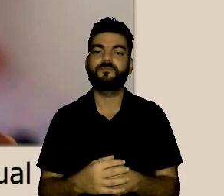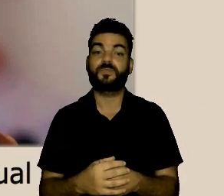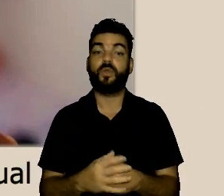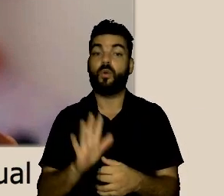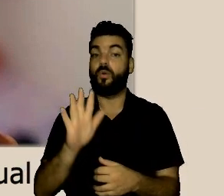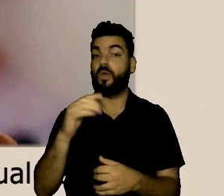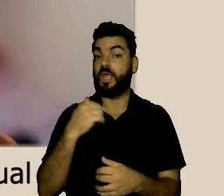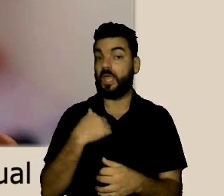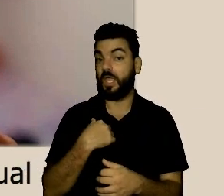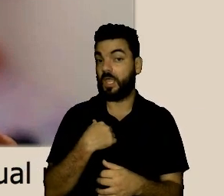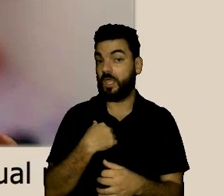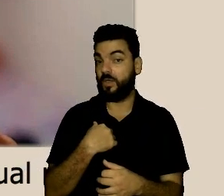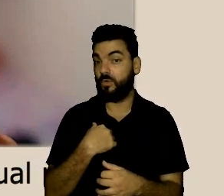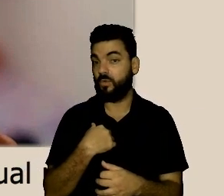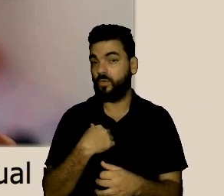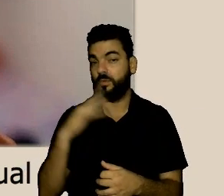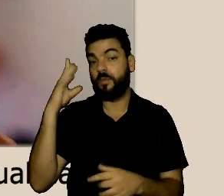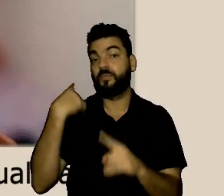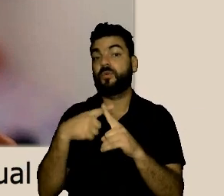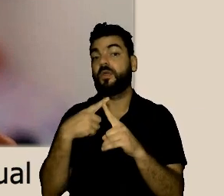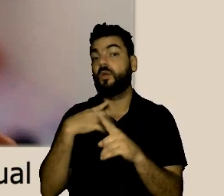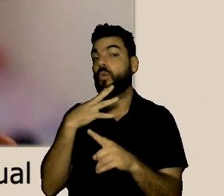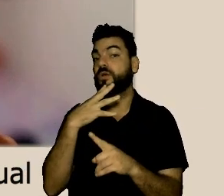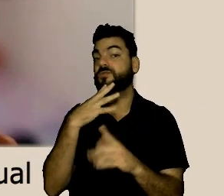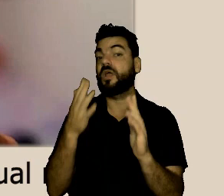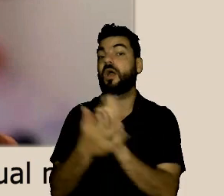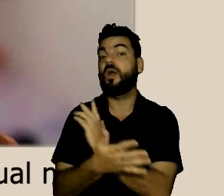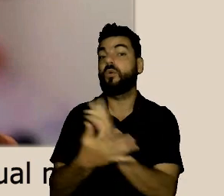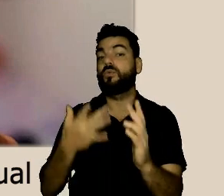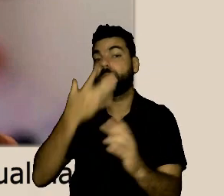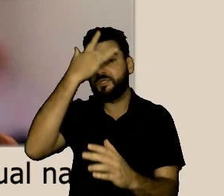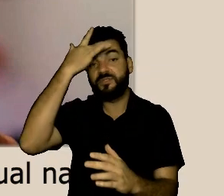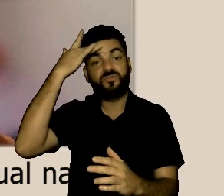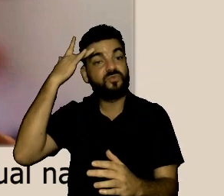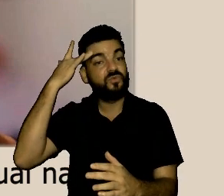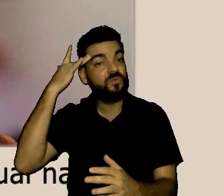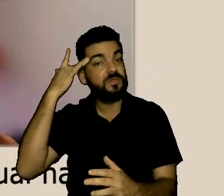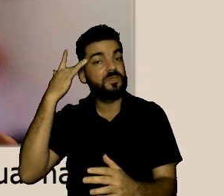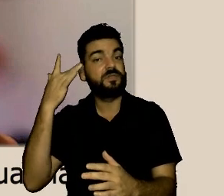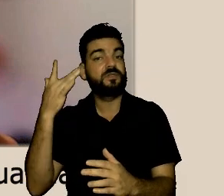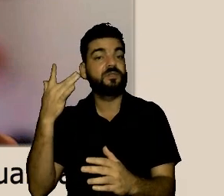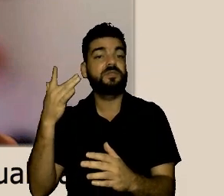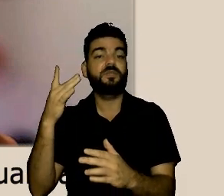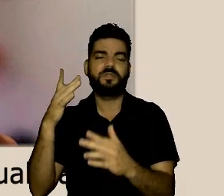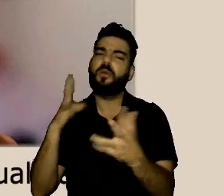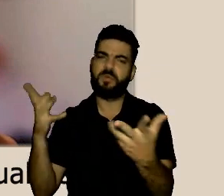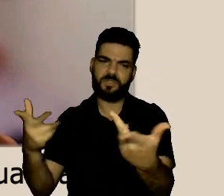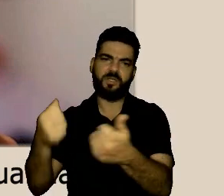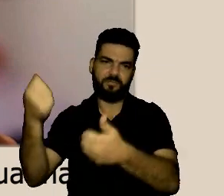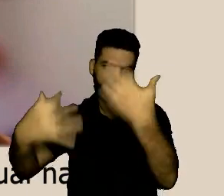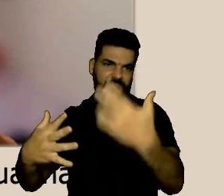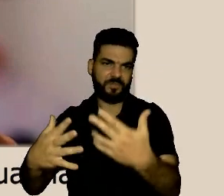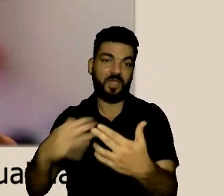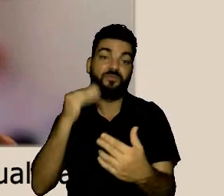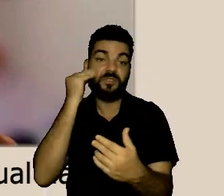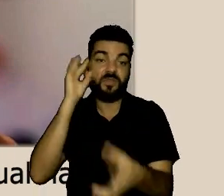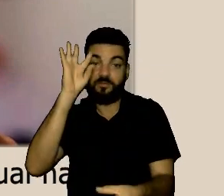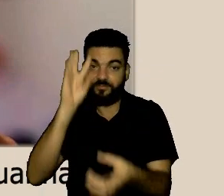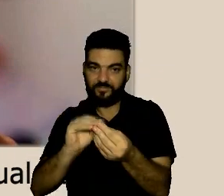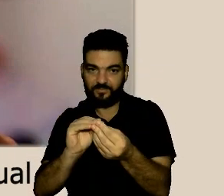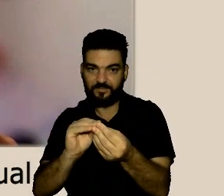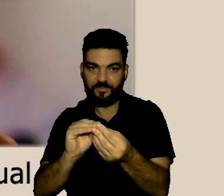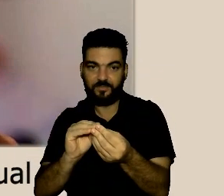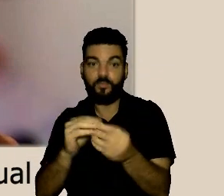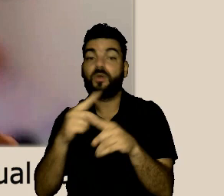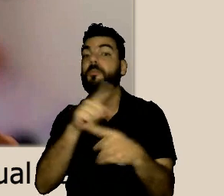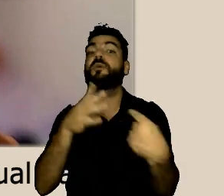fã da mediação eu pus uma interrogação porque eu tenho colegas com bons fundamentos